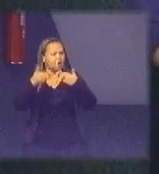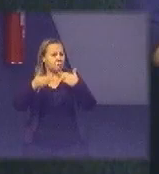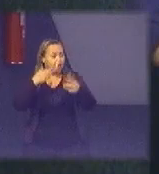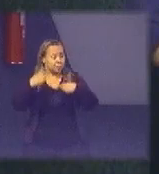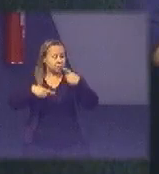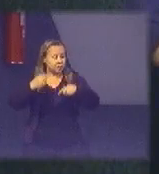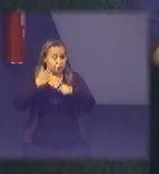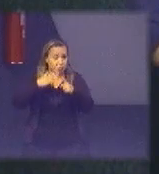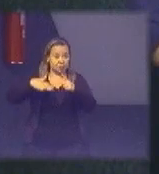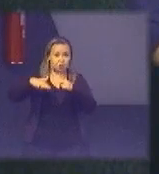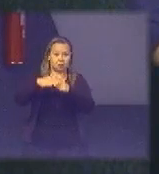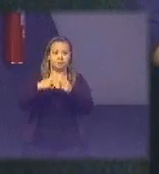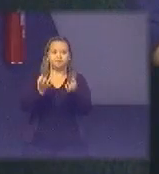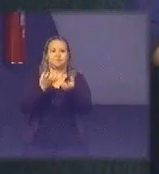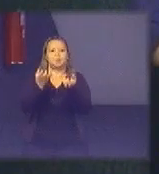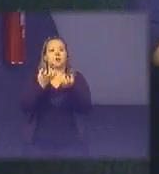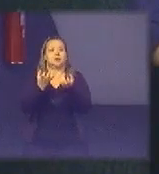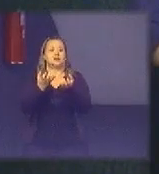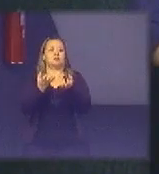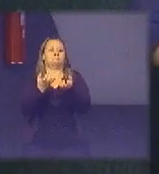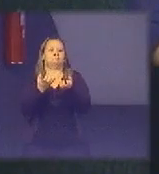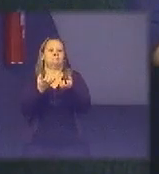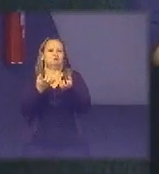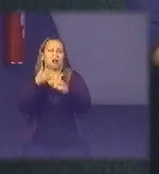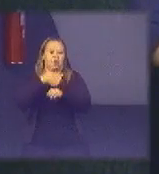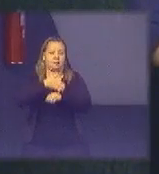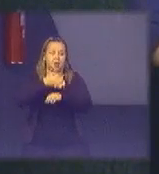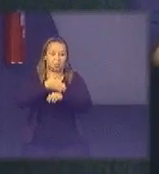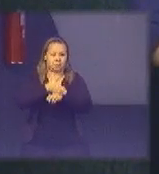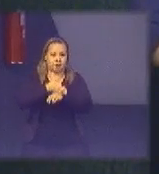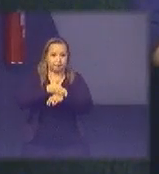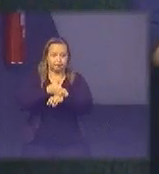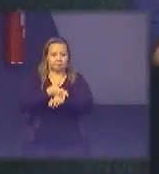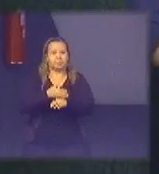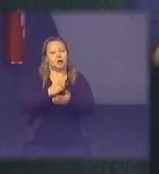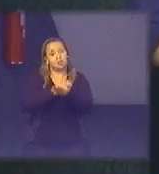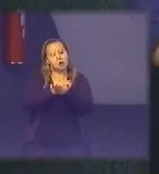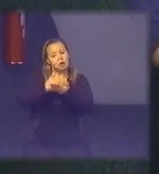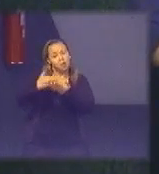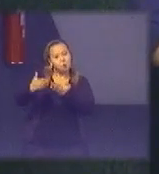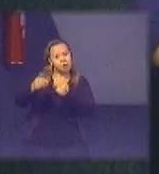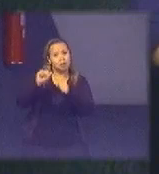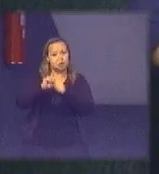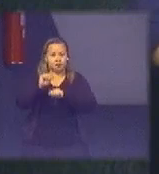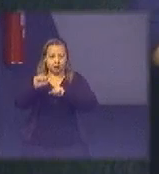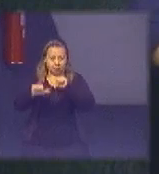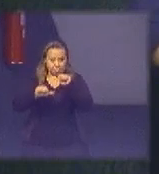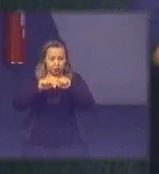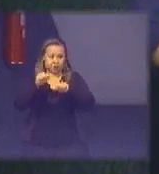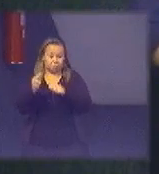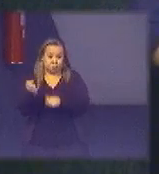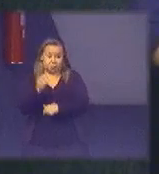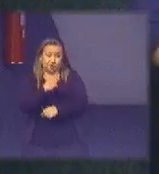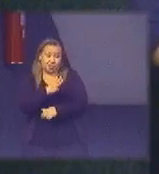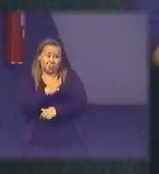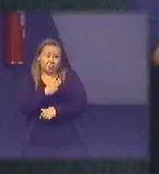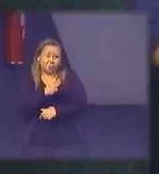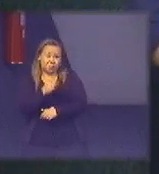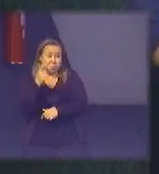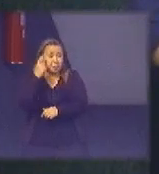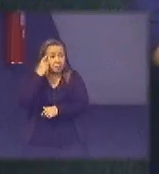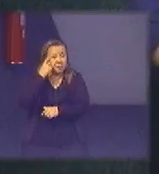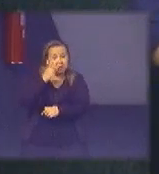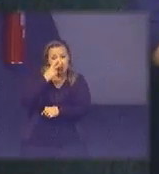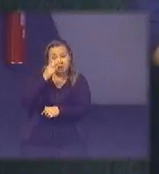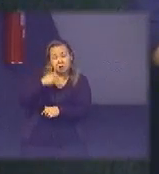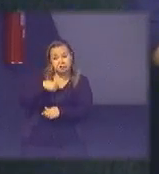sociedade que quiser participar e aí eu digo que a gente começa a fazer a diferença também porque de novo seria muita presunção da minha parte achar que